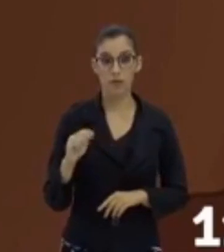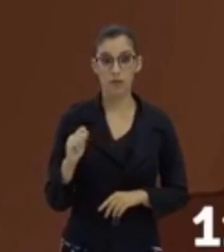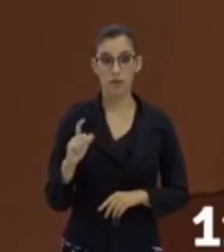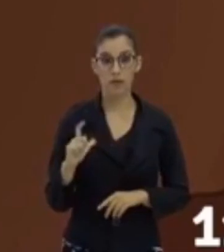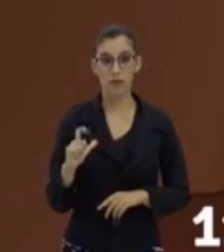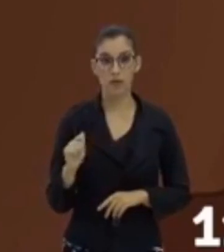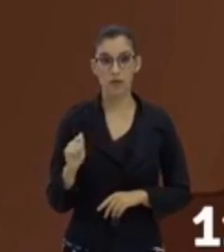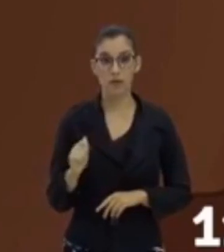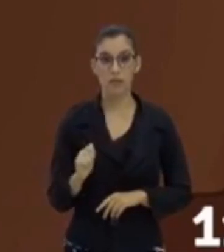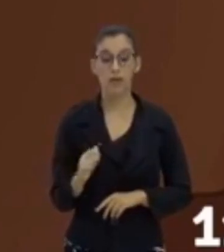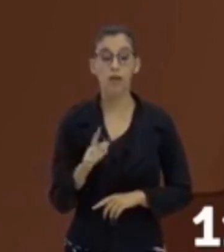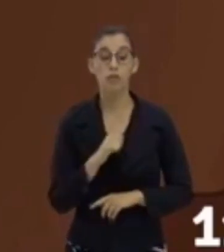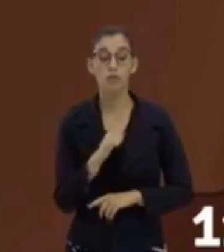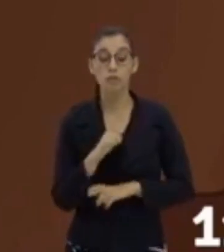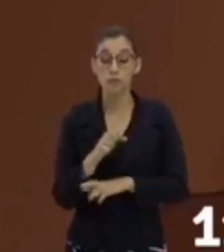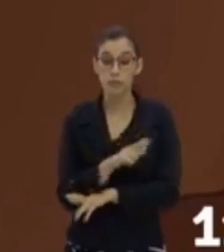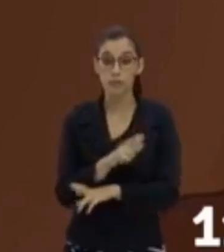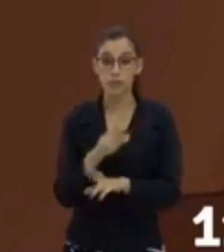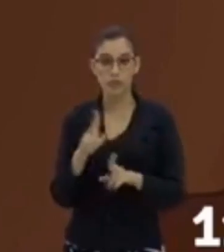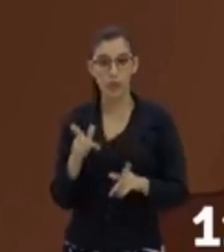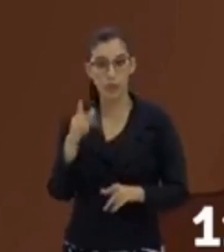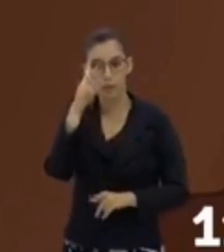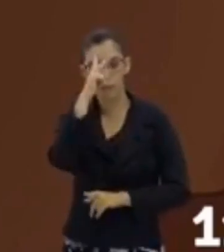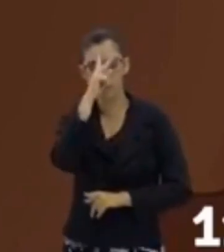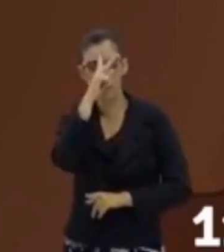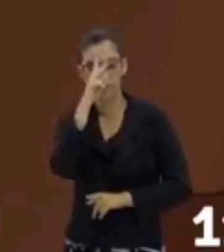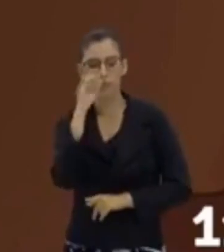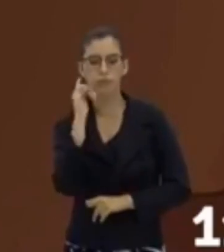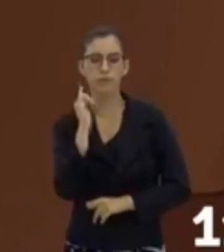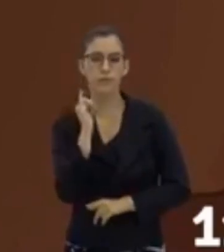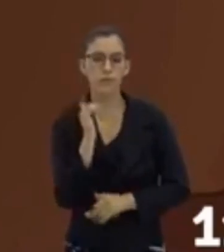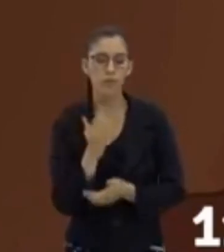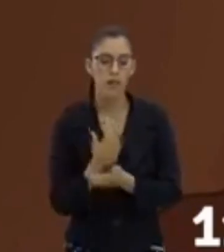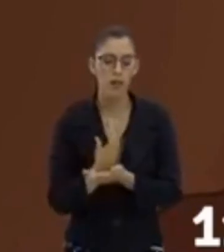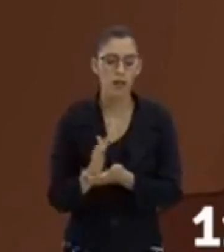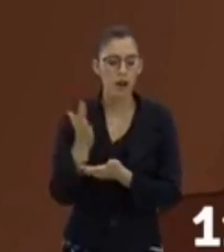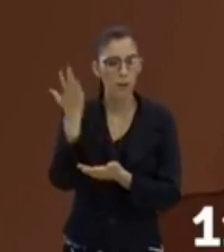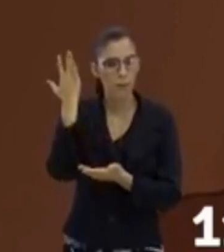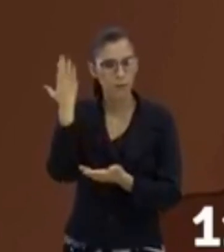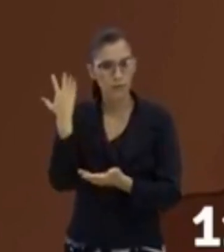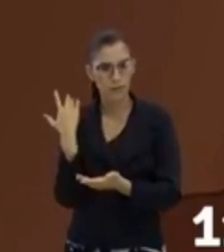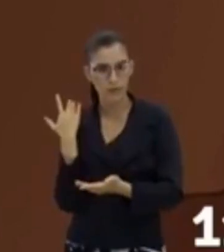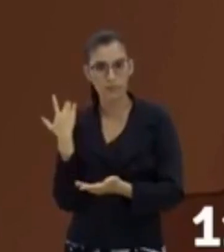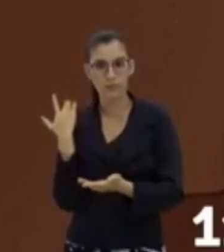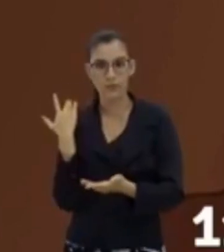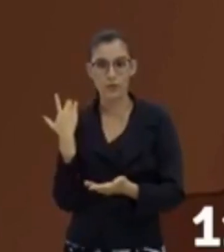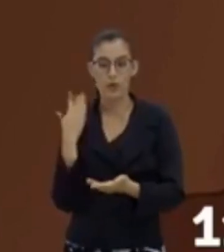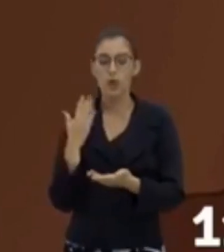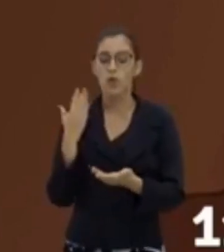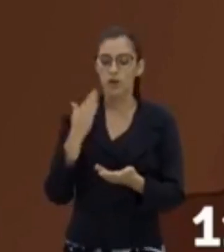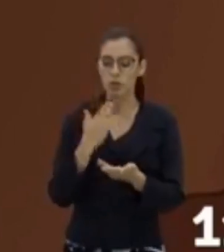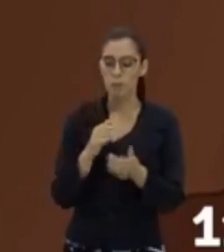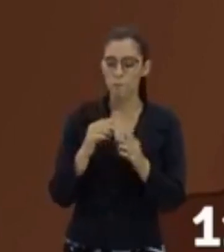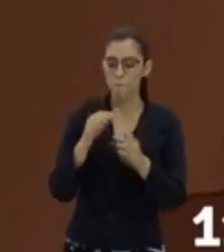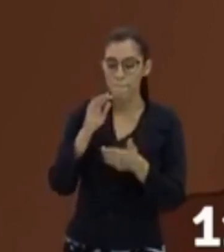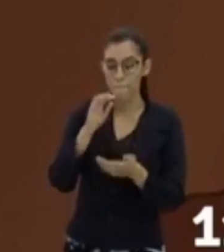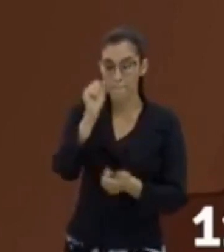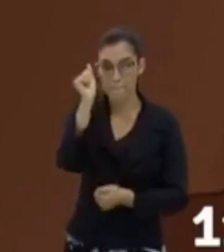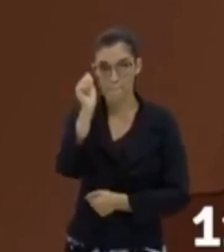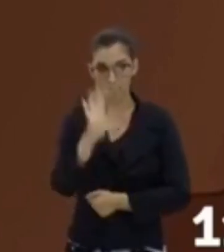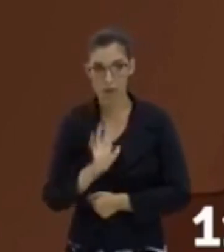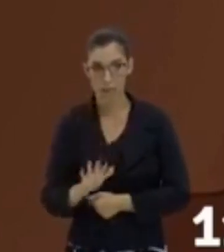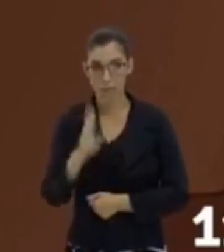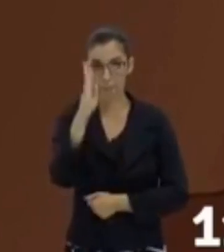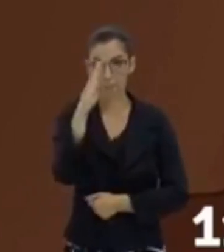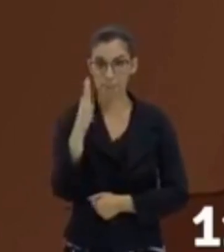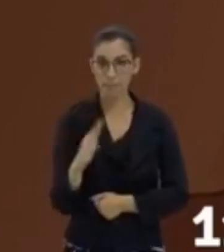distinção. Lembra do que eu te disse lá no início, que os mapas geralmente são feitos em escalas pequenas. Bom, agora eu tenho